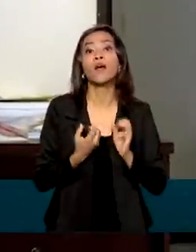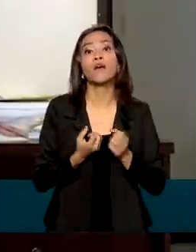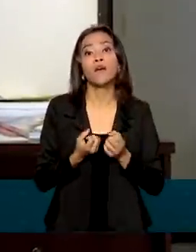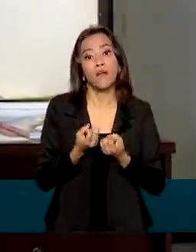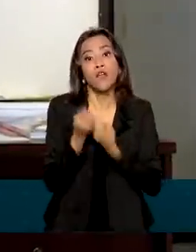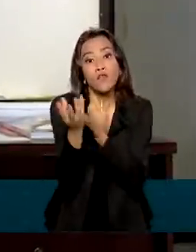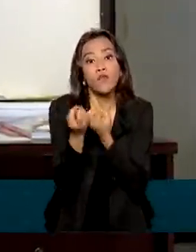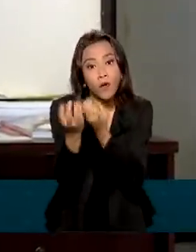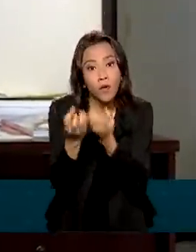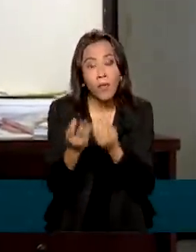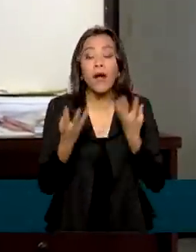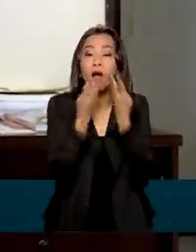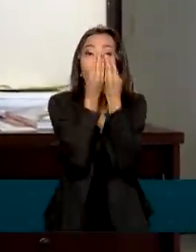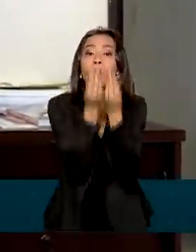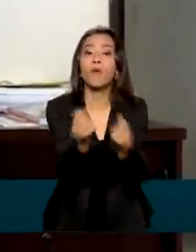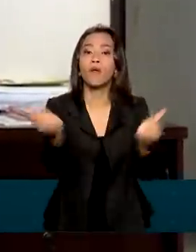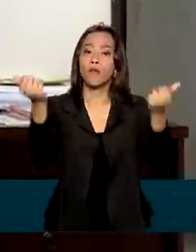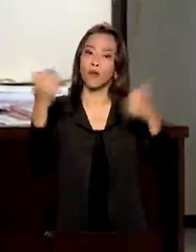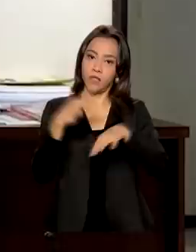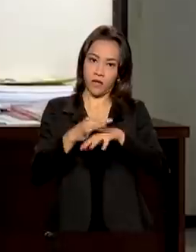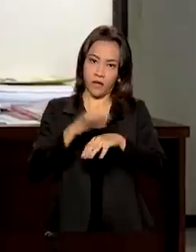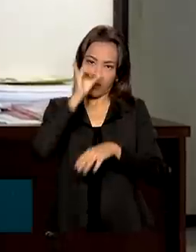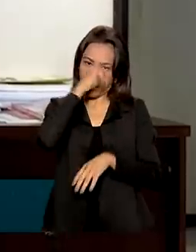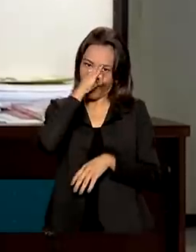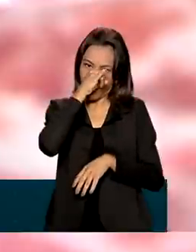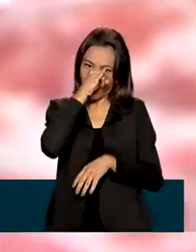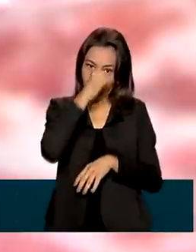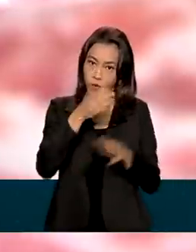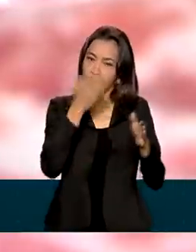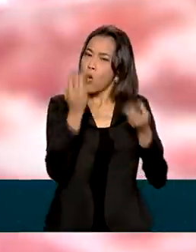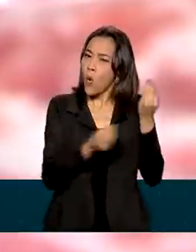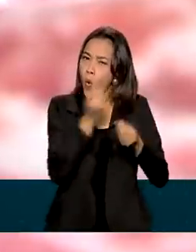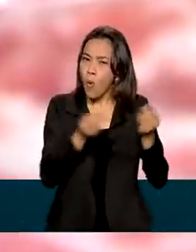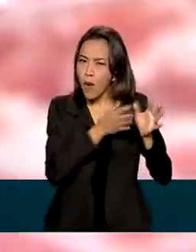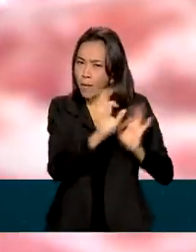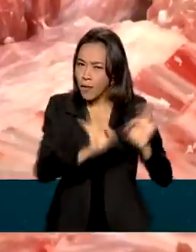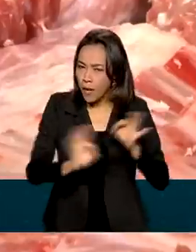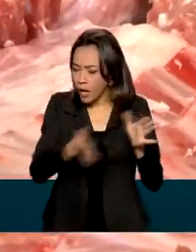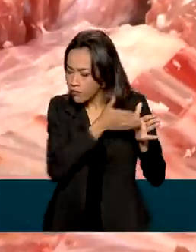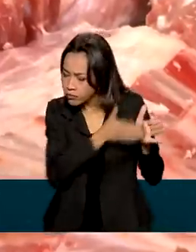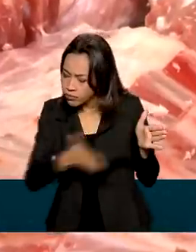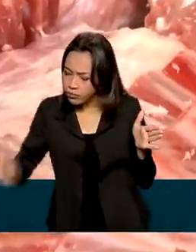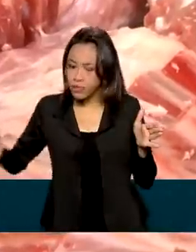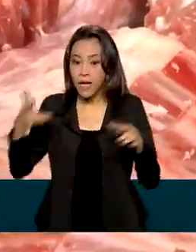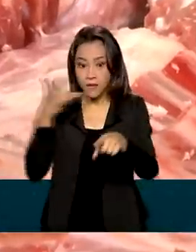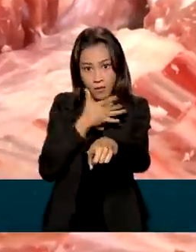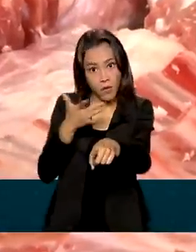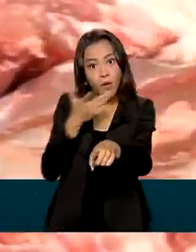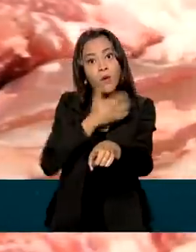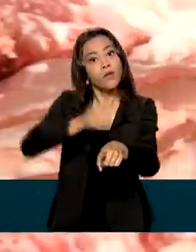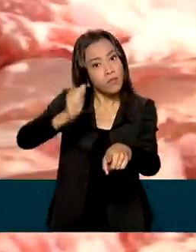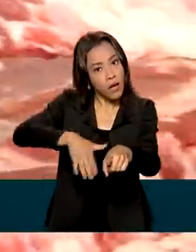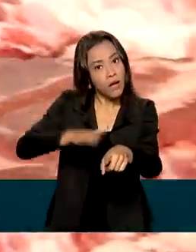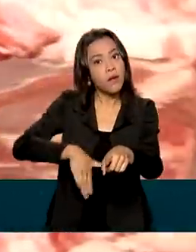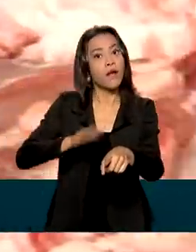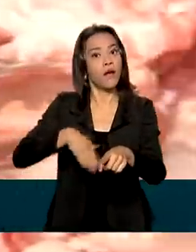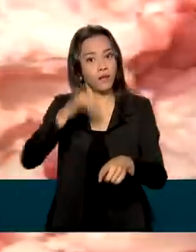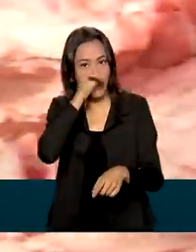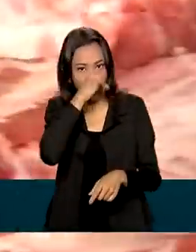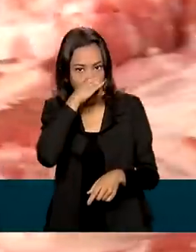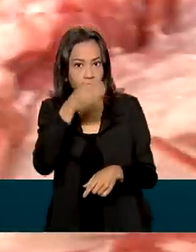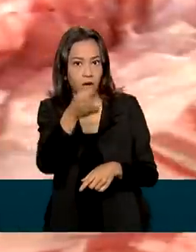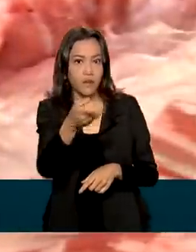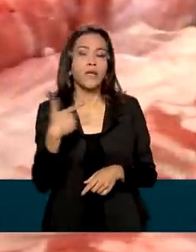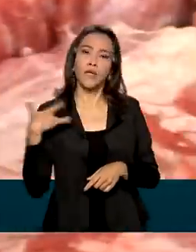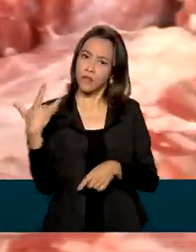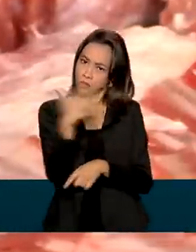e a qualidade da nossa carne suína. Da granja à mesa. Além de saborosa e mais barata, a proteína